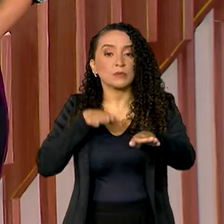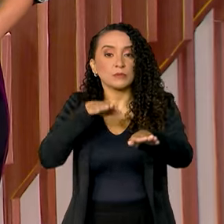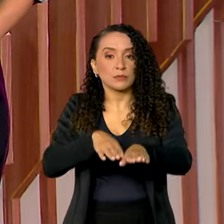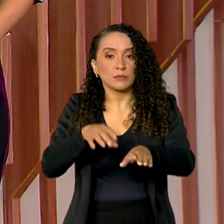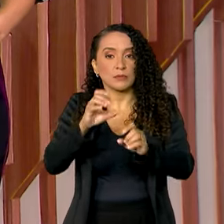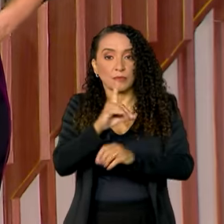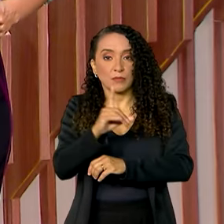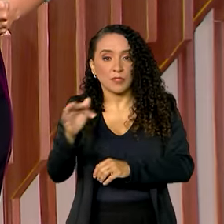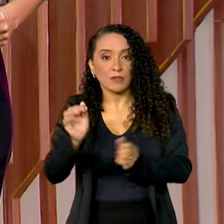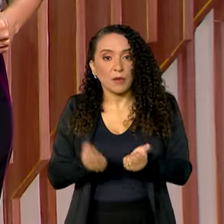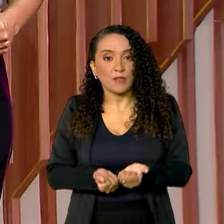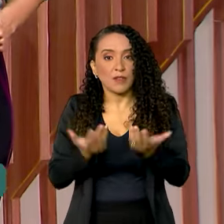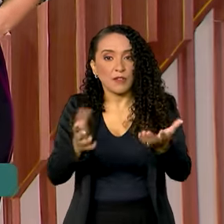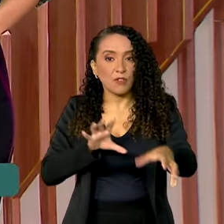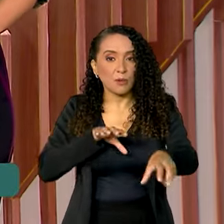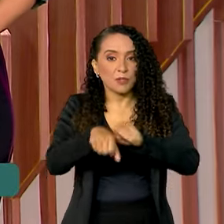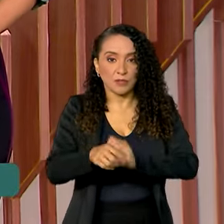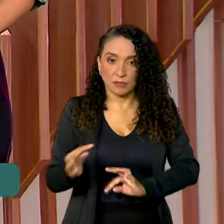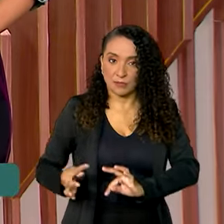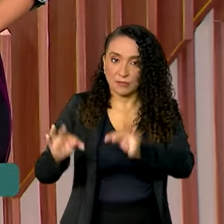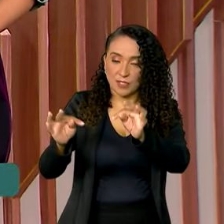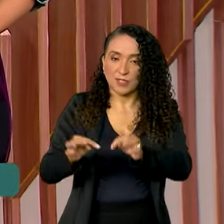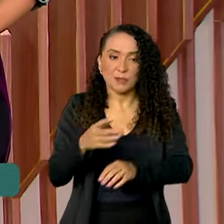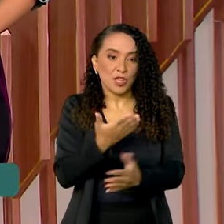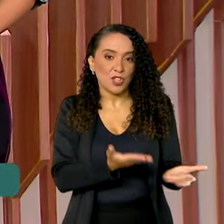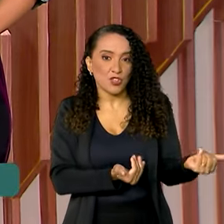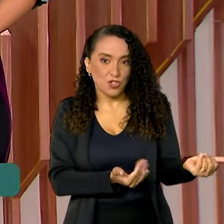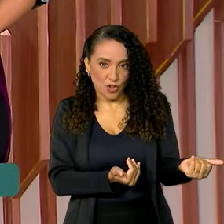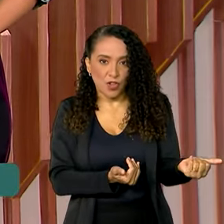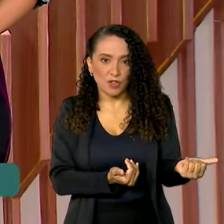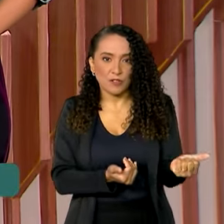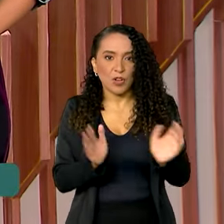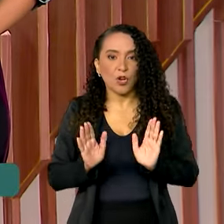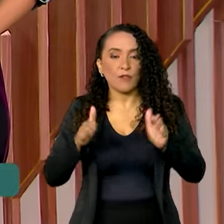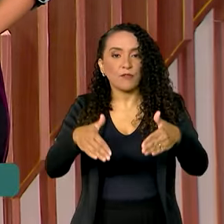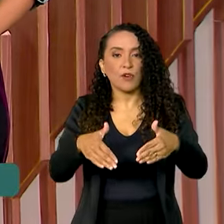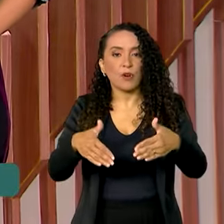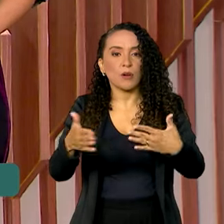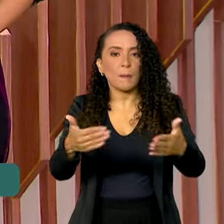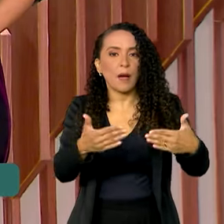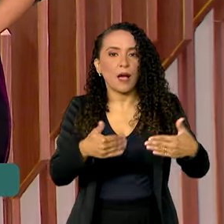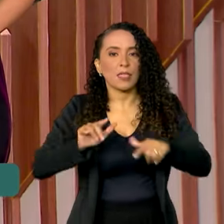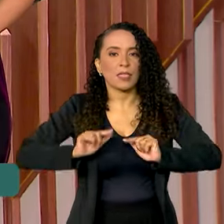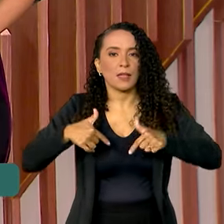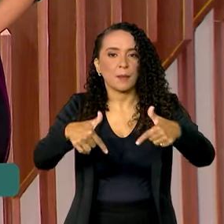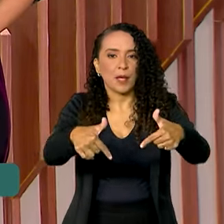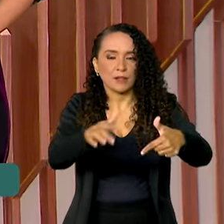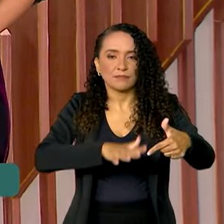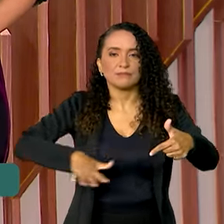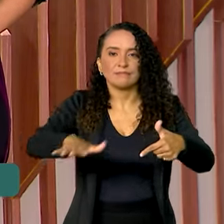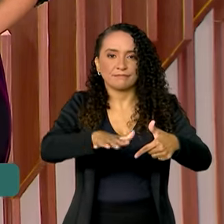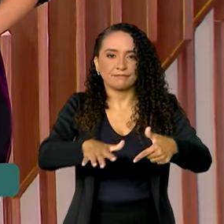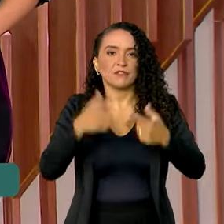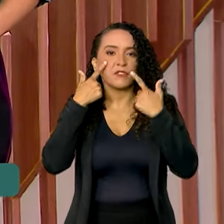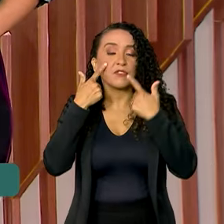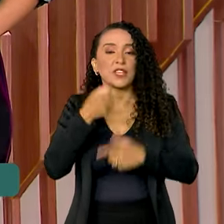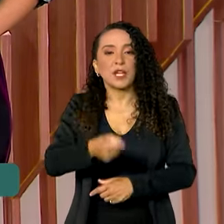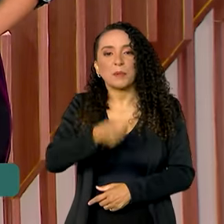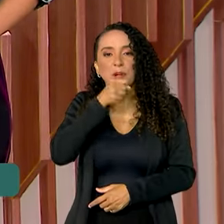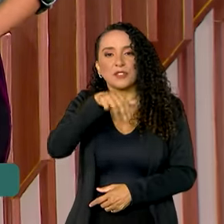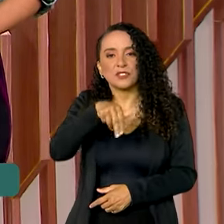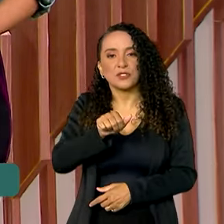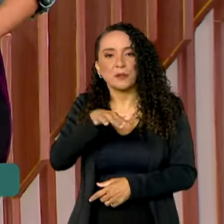Federal para oferecer formação em tecnologia para jovens com foco no mercado de trabalho. Vamos ver a